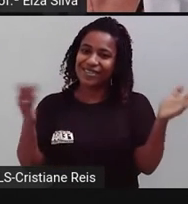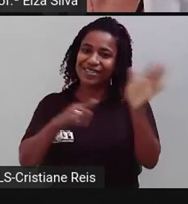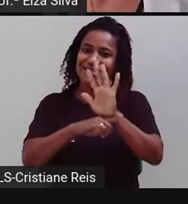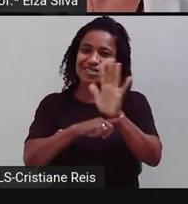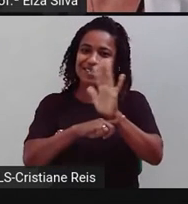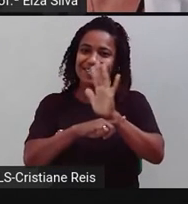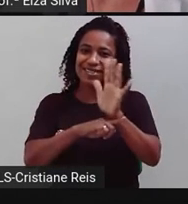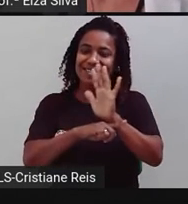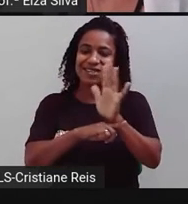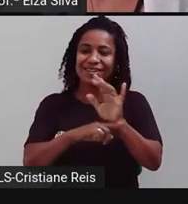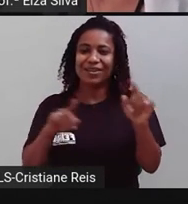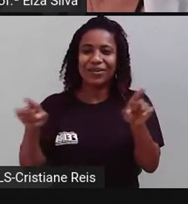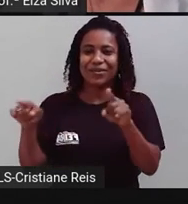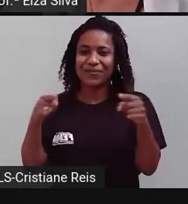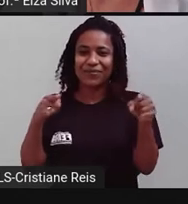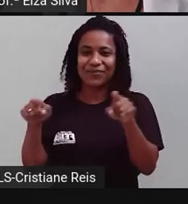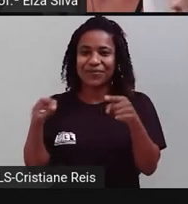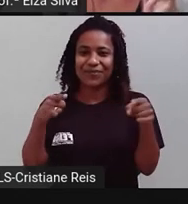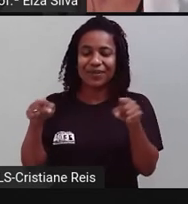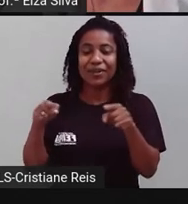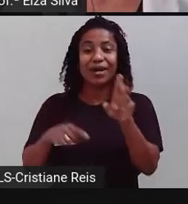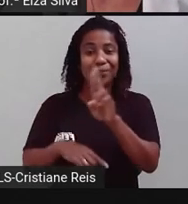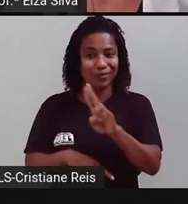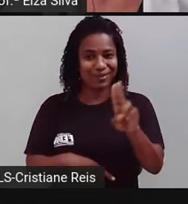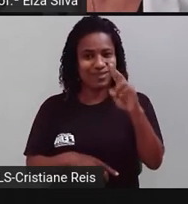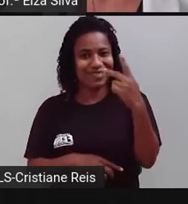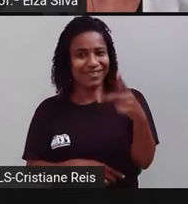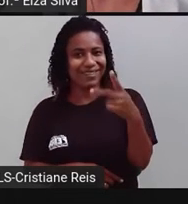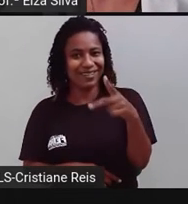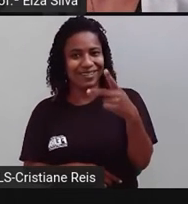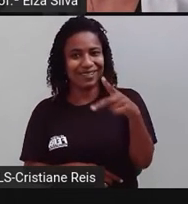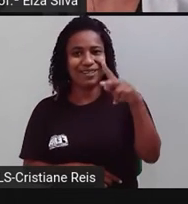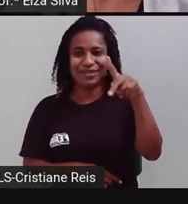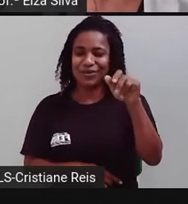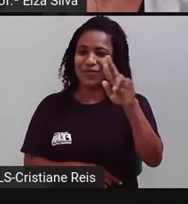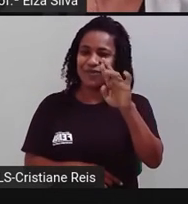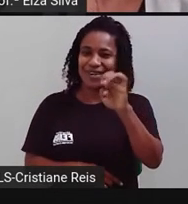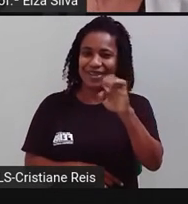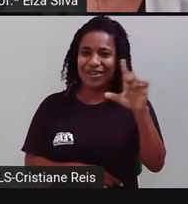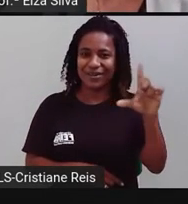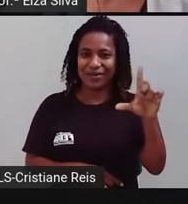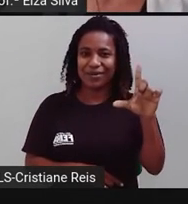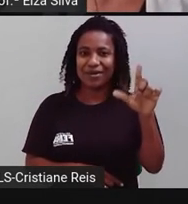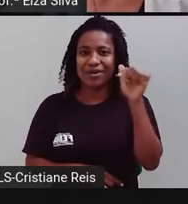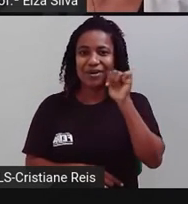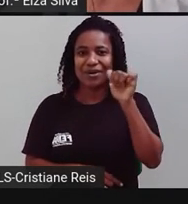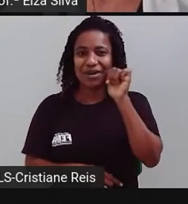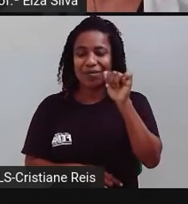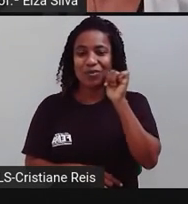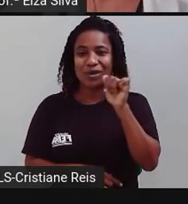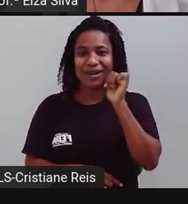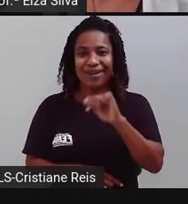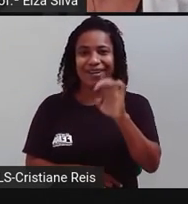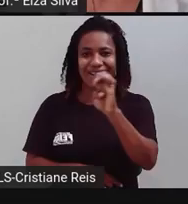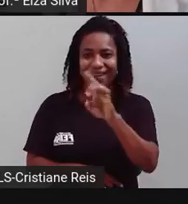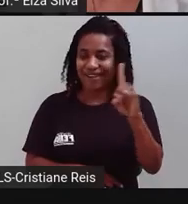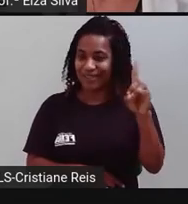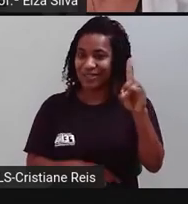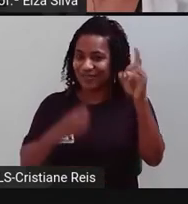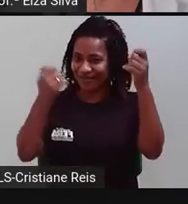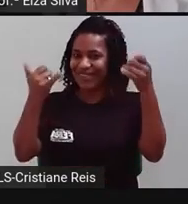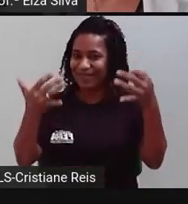esta música de Farrell Williams, happy. Mas esta música ainda é interpretada por... Let's go.